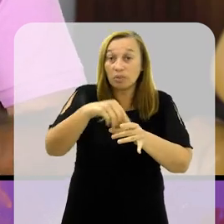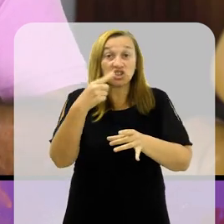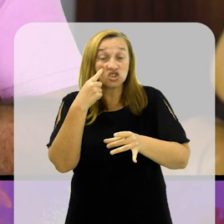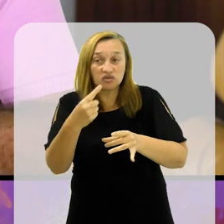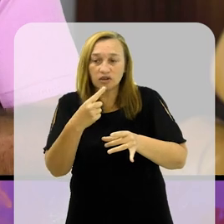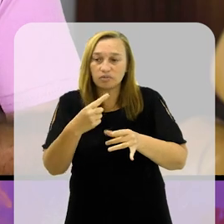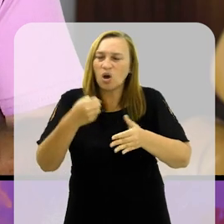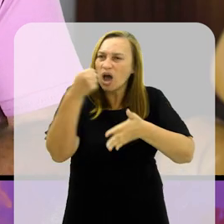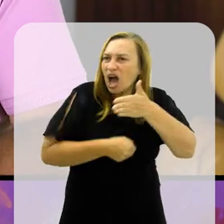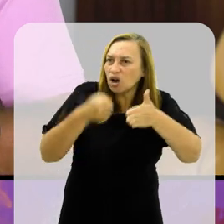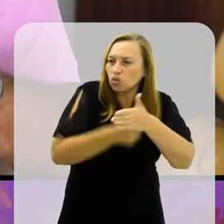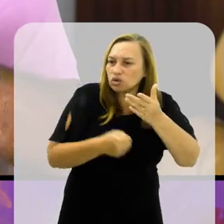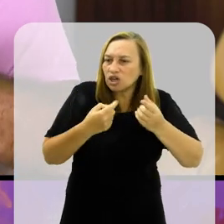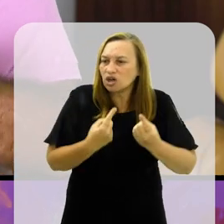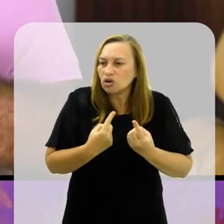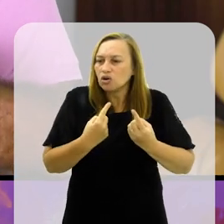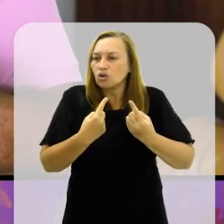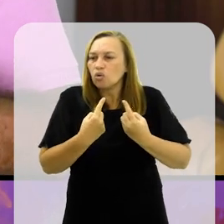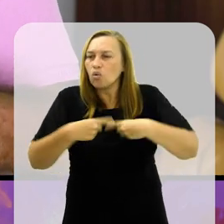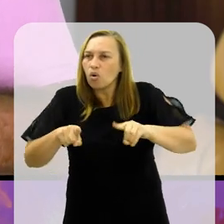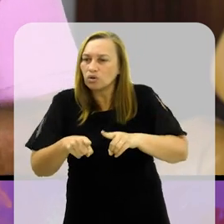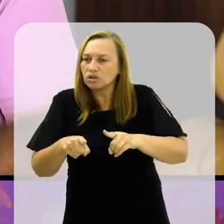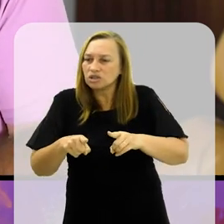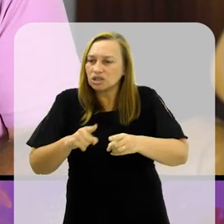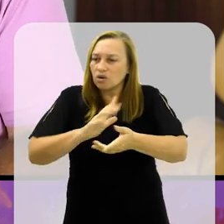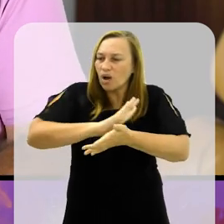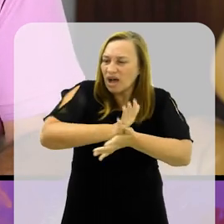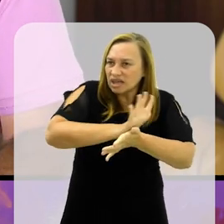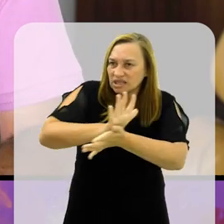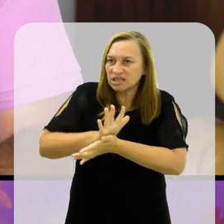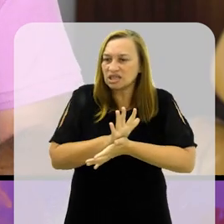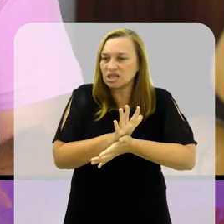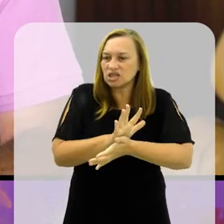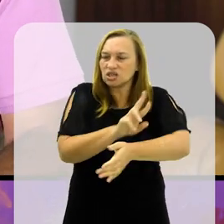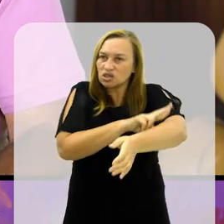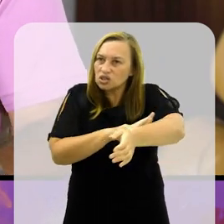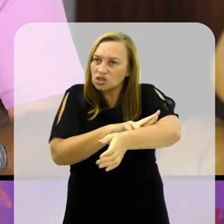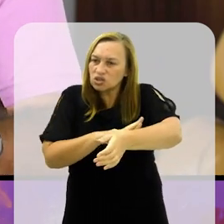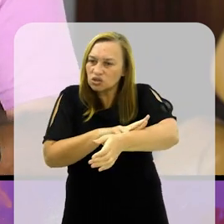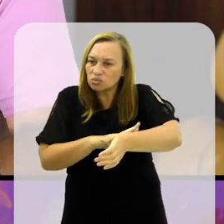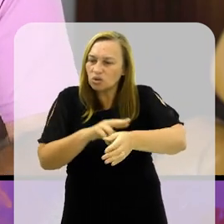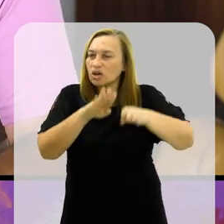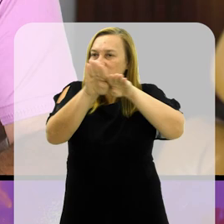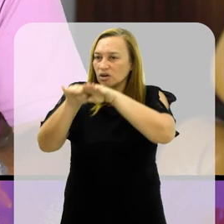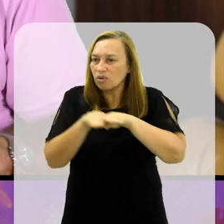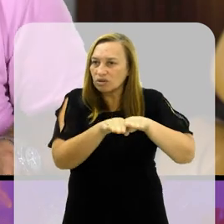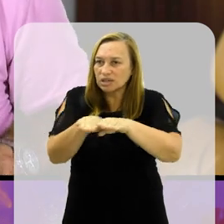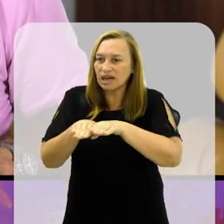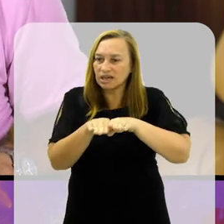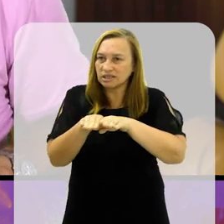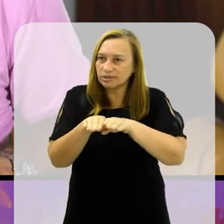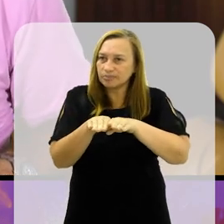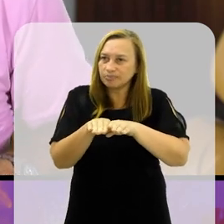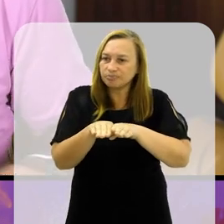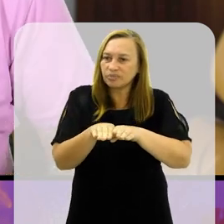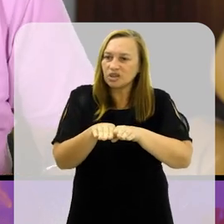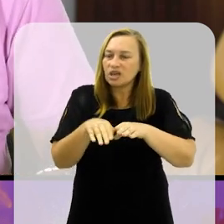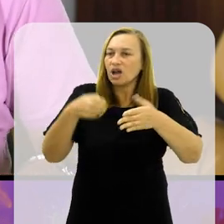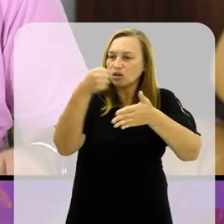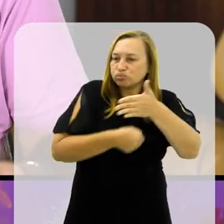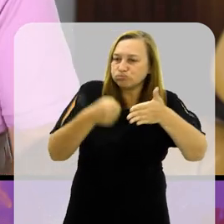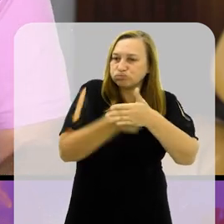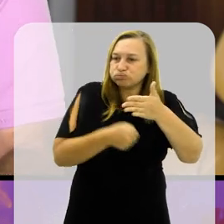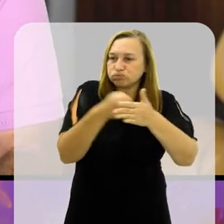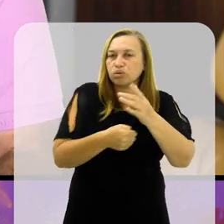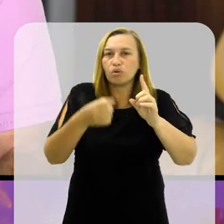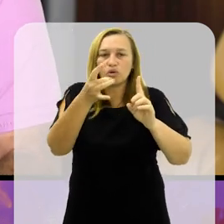Na luta contra o racismo, na luta a favor da igualdade racial, na luta contra a homofobia. E